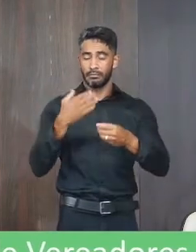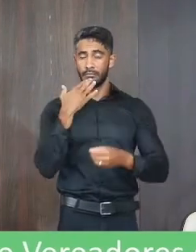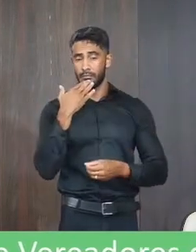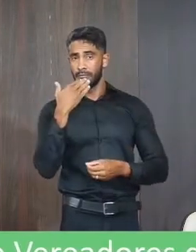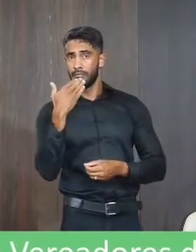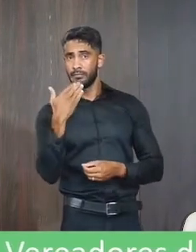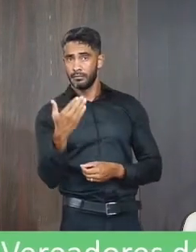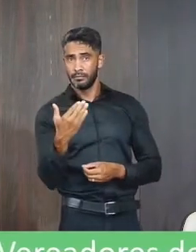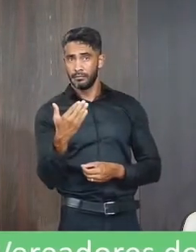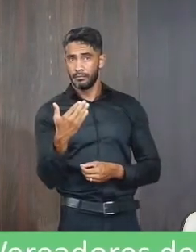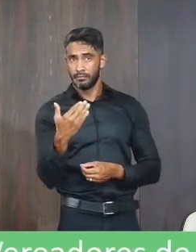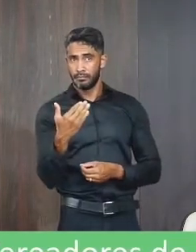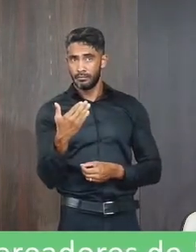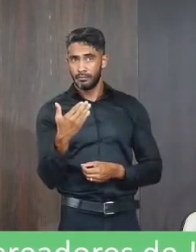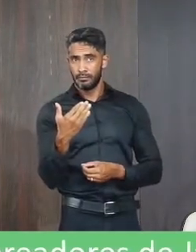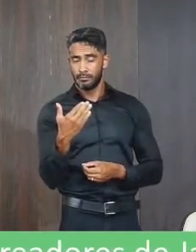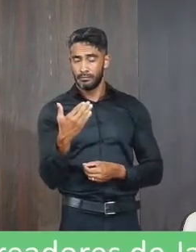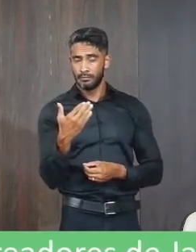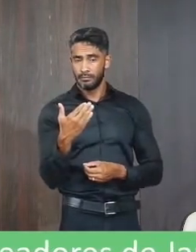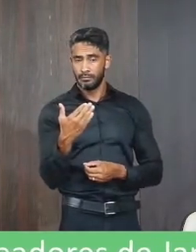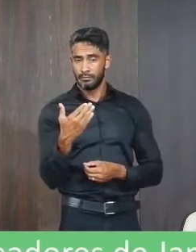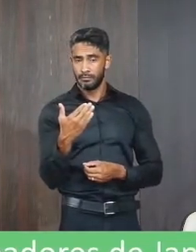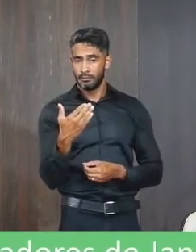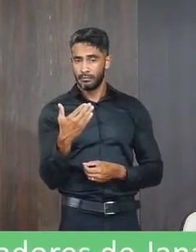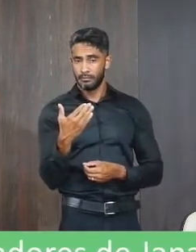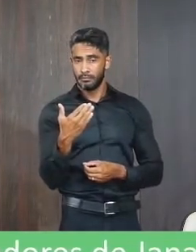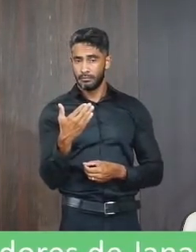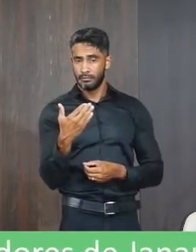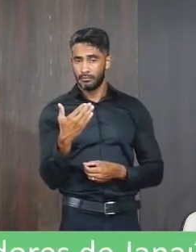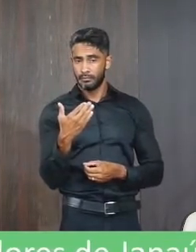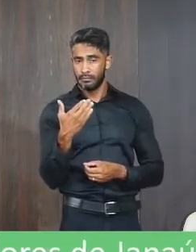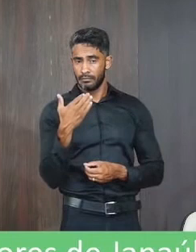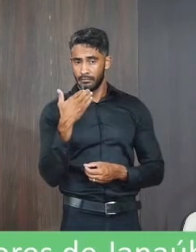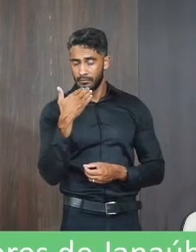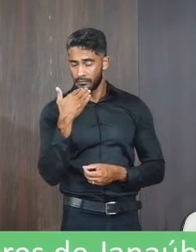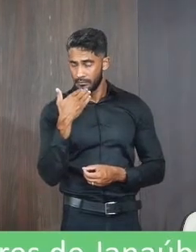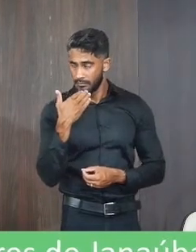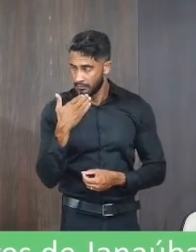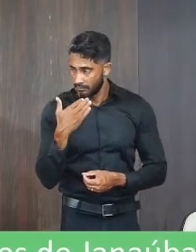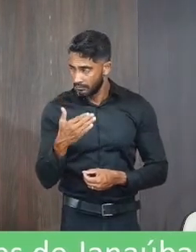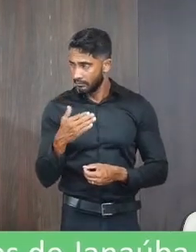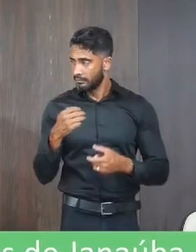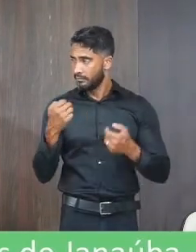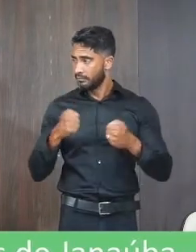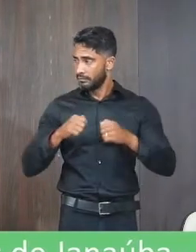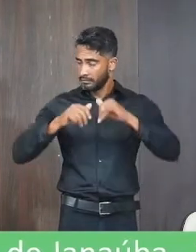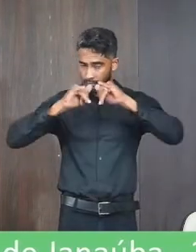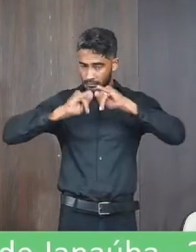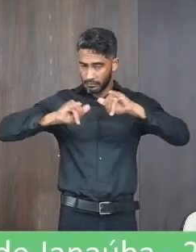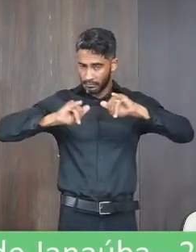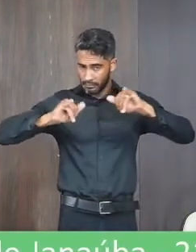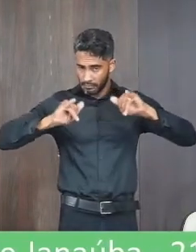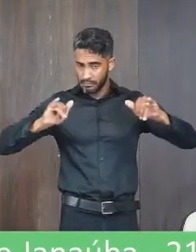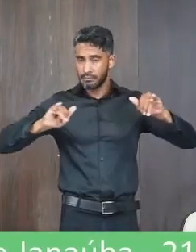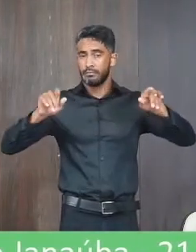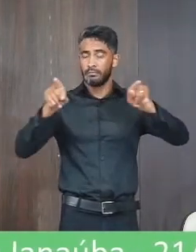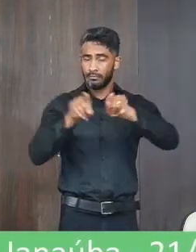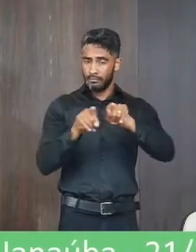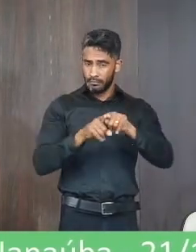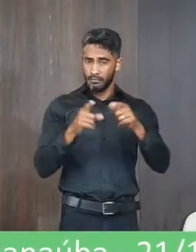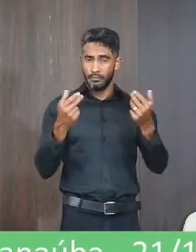aos destinatários adequada e imediata divulgação, assim como